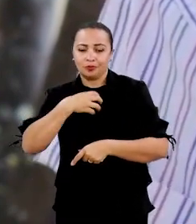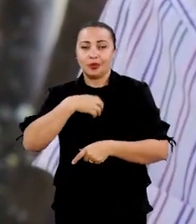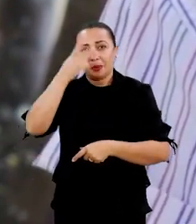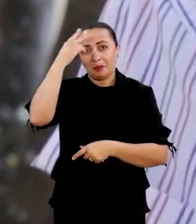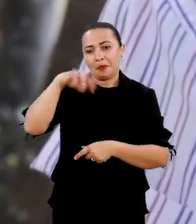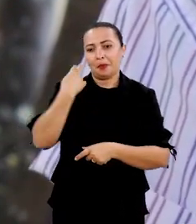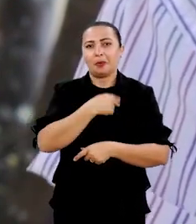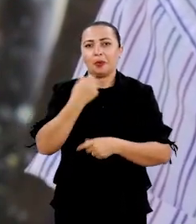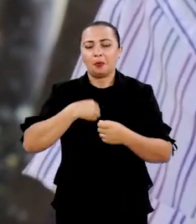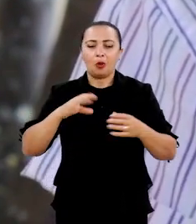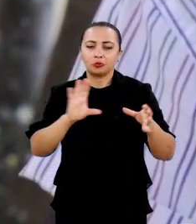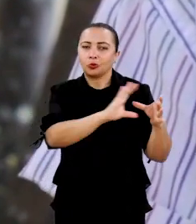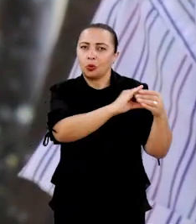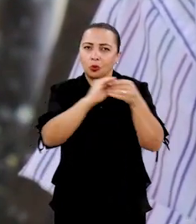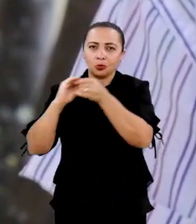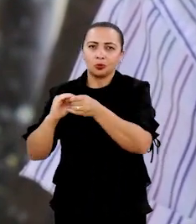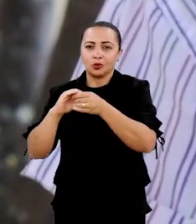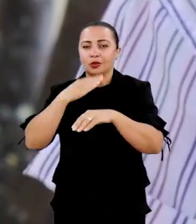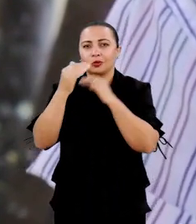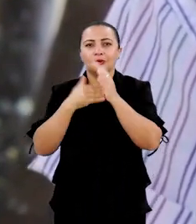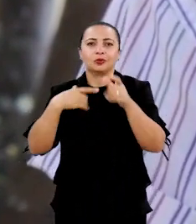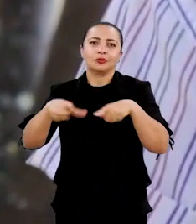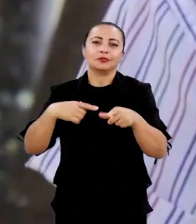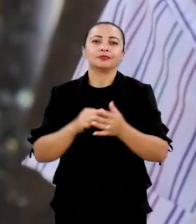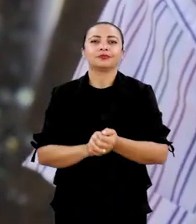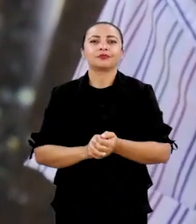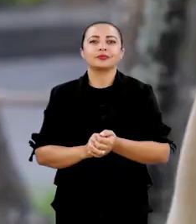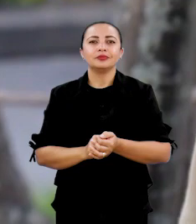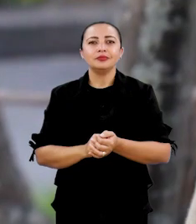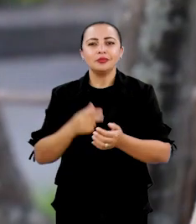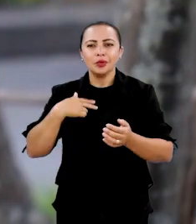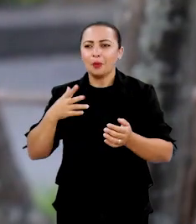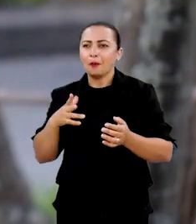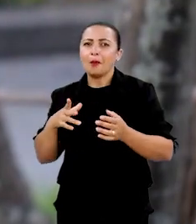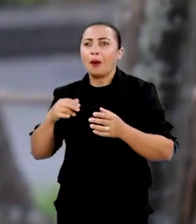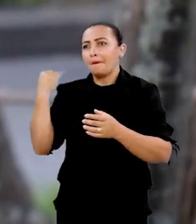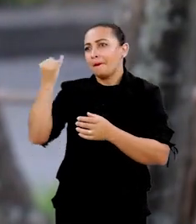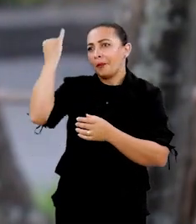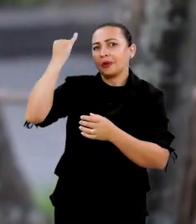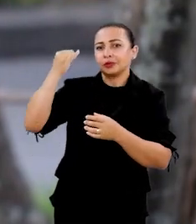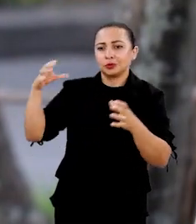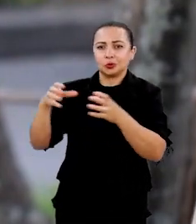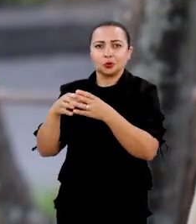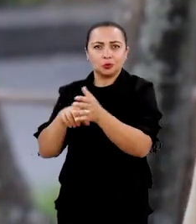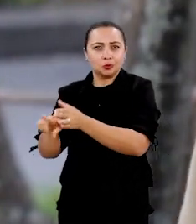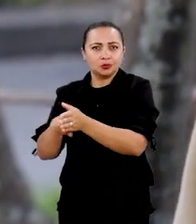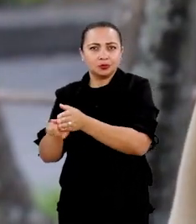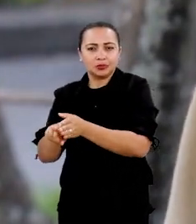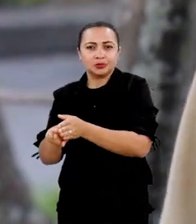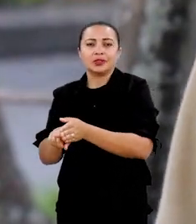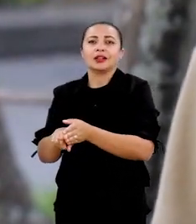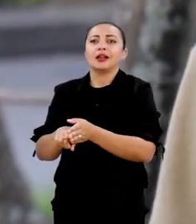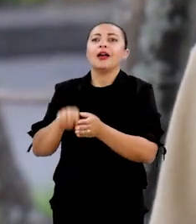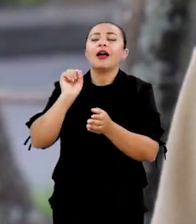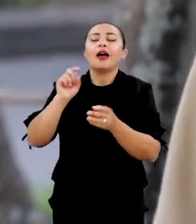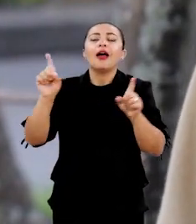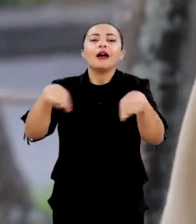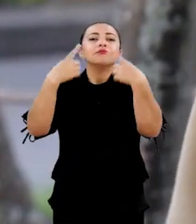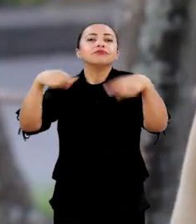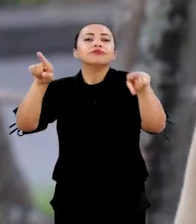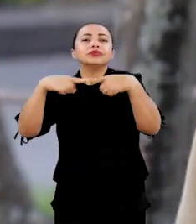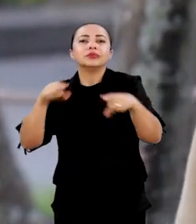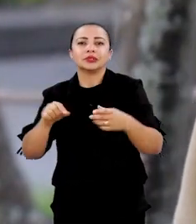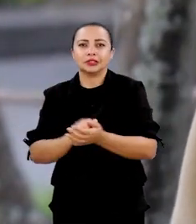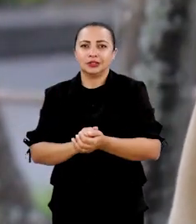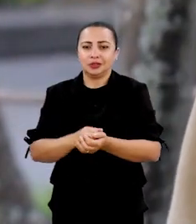Bahia para que assim a gente possa contextualizar em todos os trabalhos. O meu recorte no grupo de pesquisa é justamente o cancioneiro de